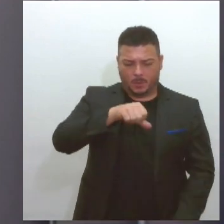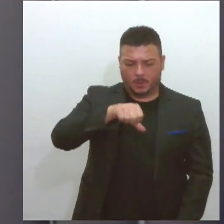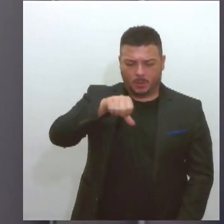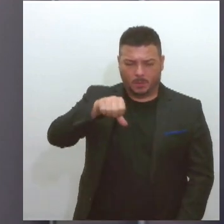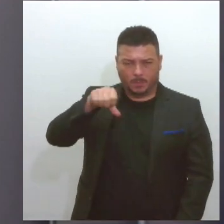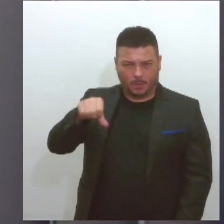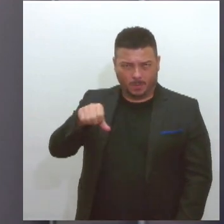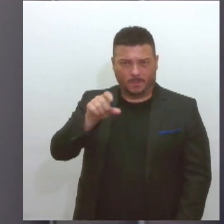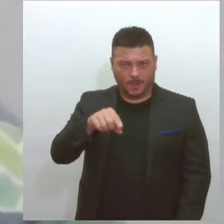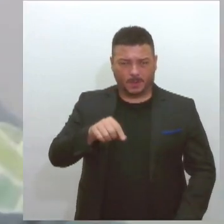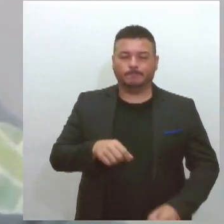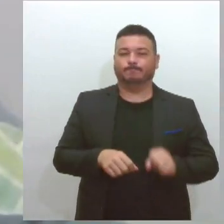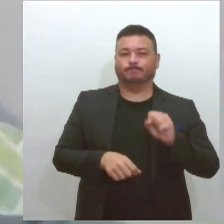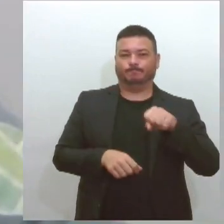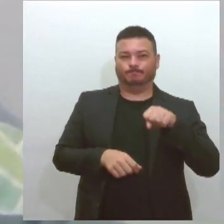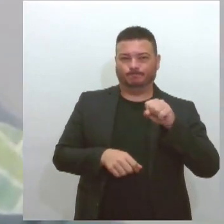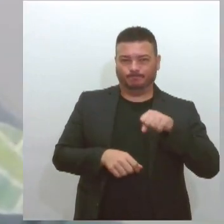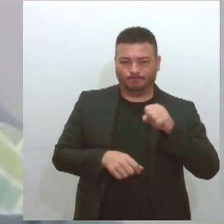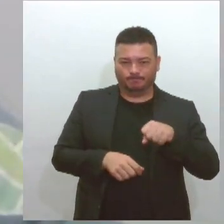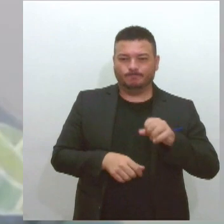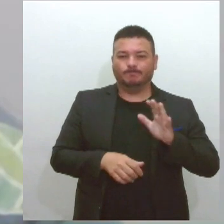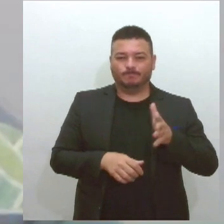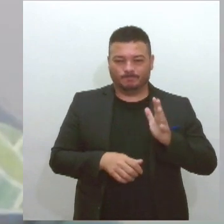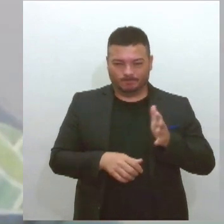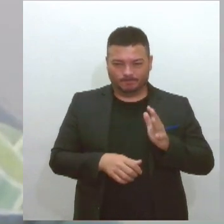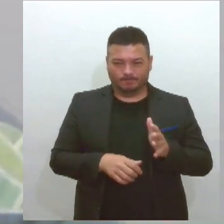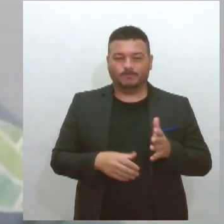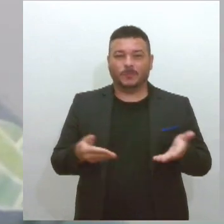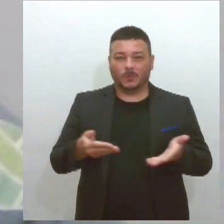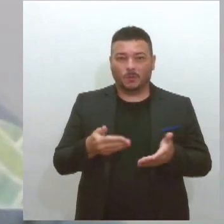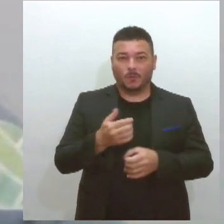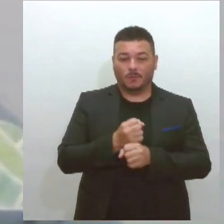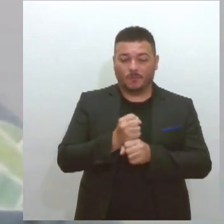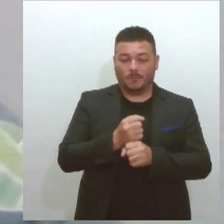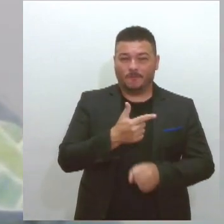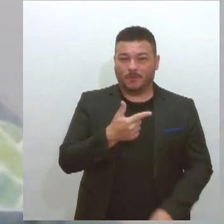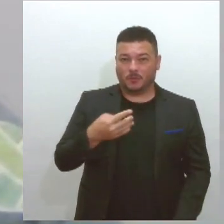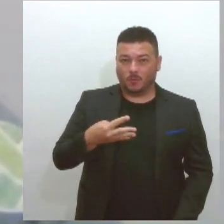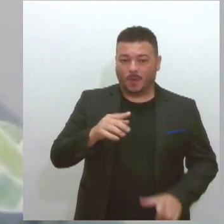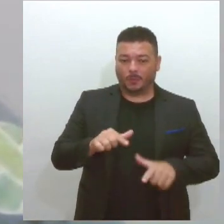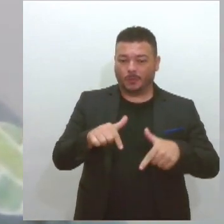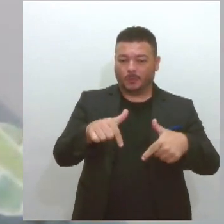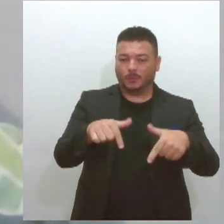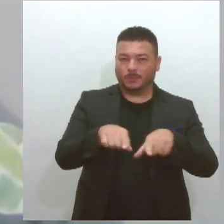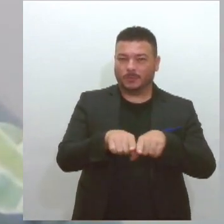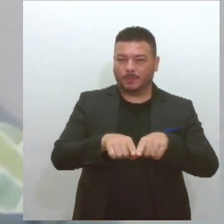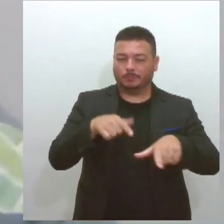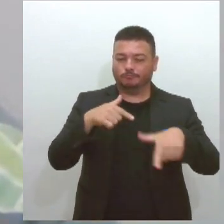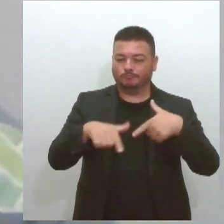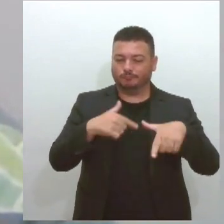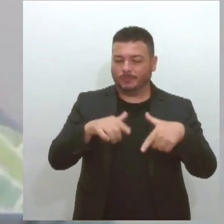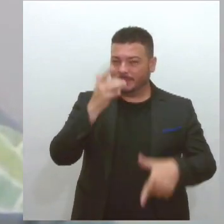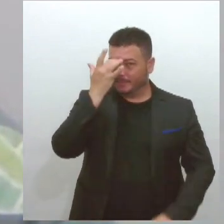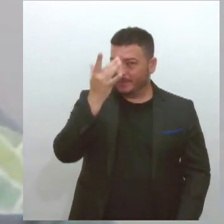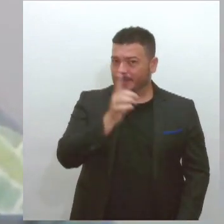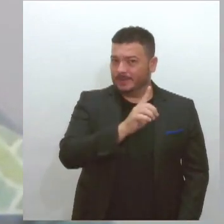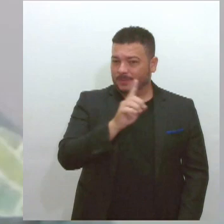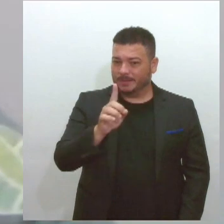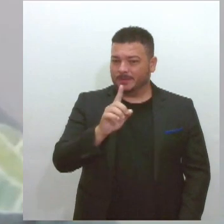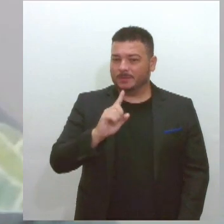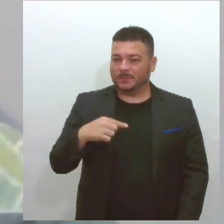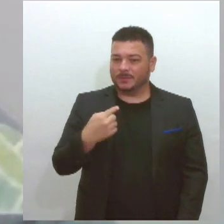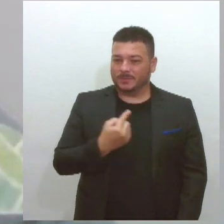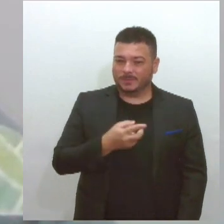Isso. já estamos no ramo há 24 anos nessa luta, um trabalho que não é fácil, é trabalho que a gente chama sempre de